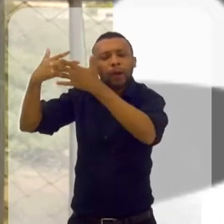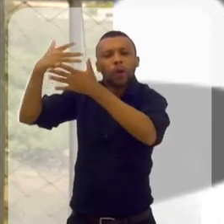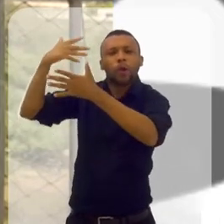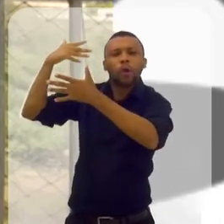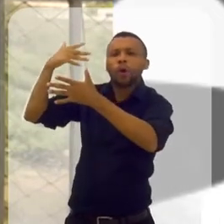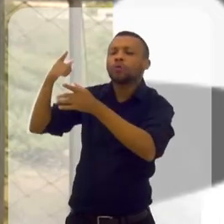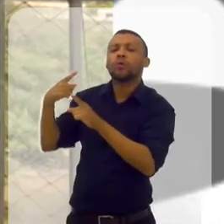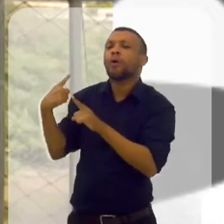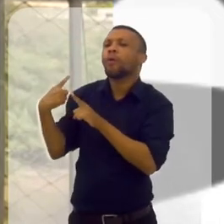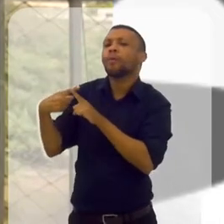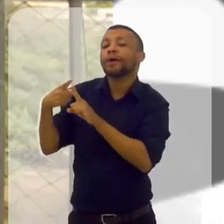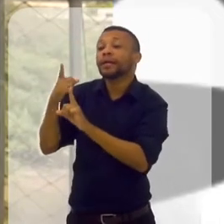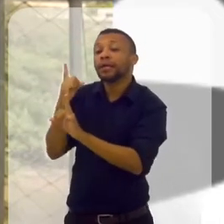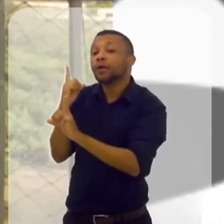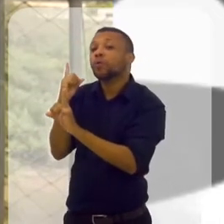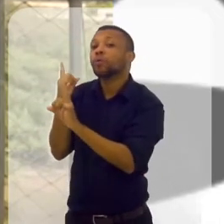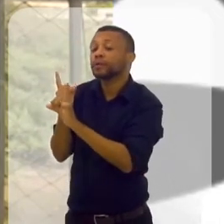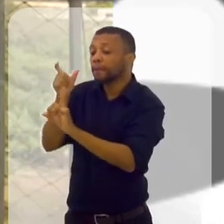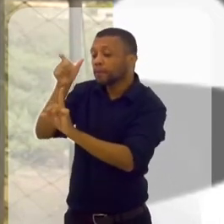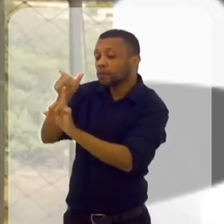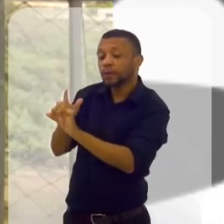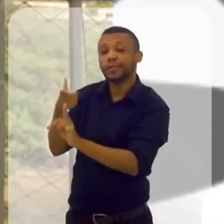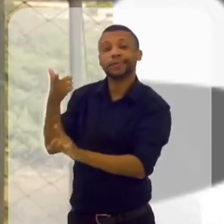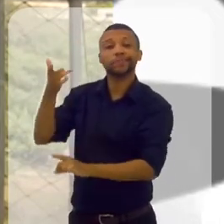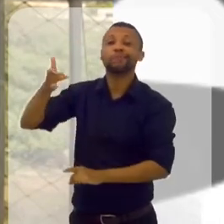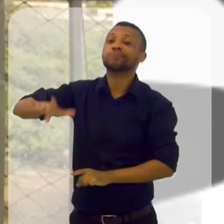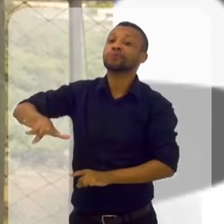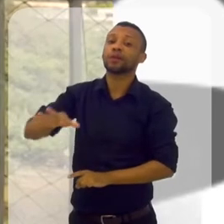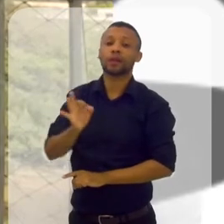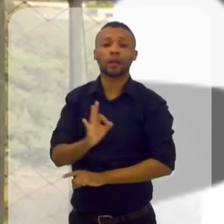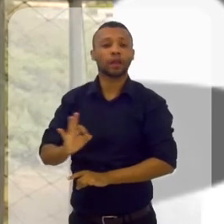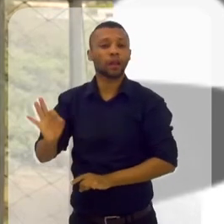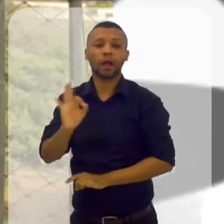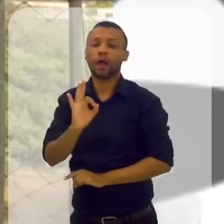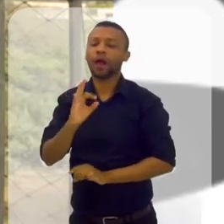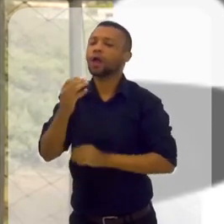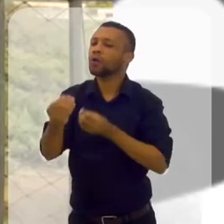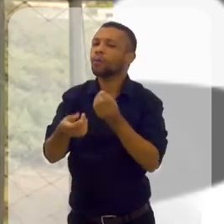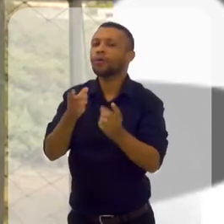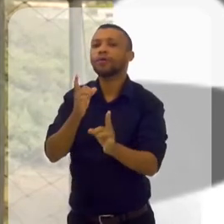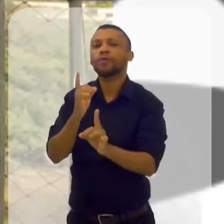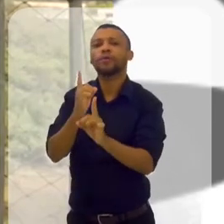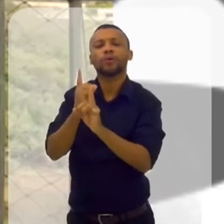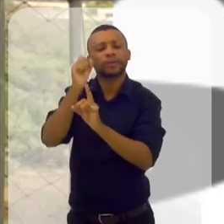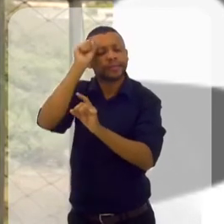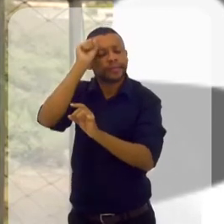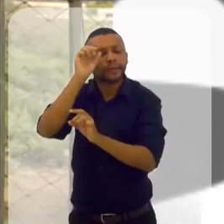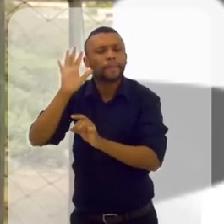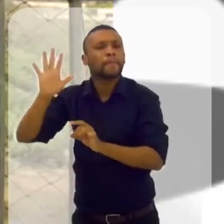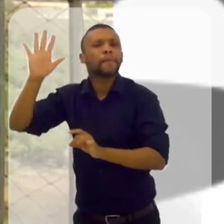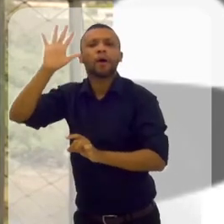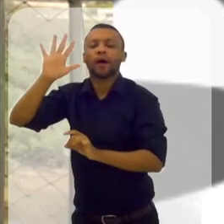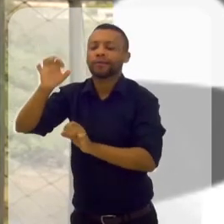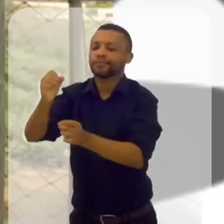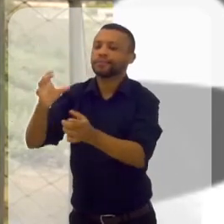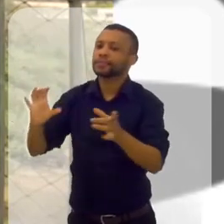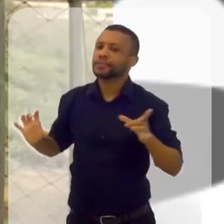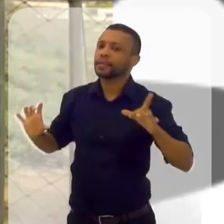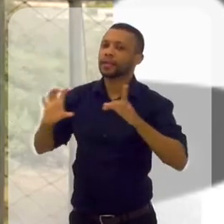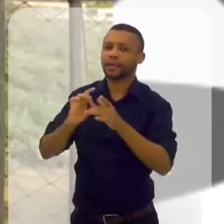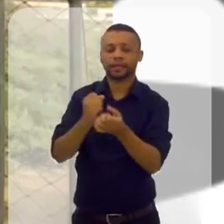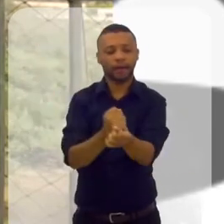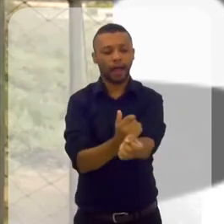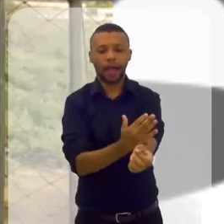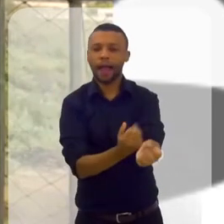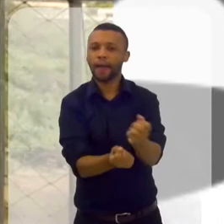porquê que ela só arruma homem que não presta. E pra eu achar, como é que eu acho essas memórias? Através das emoções. Porque uma memória